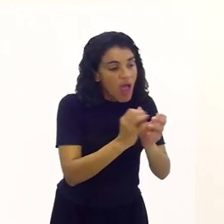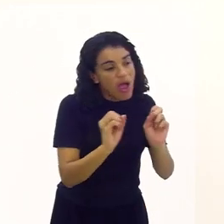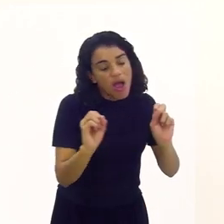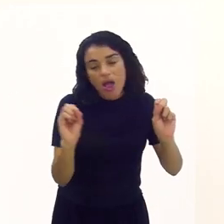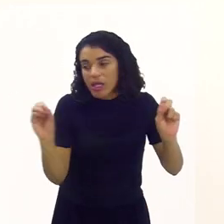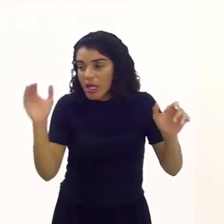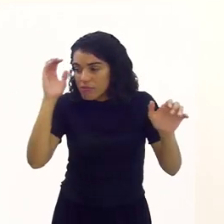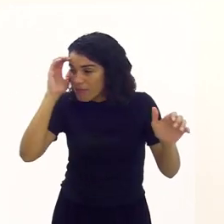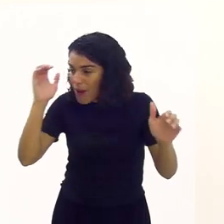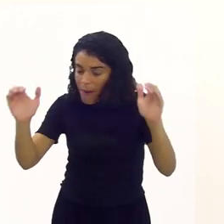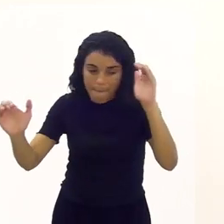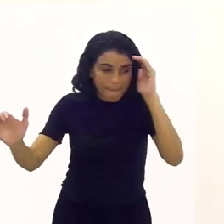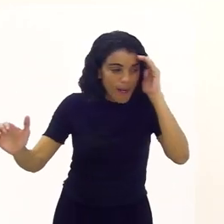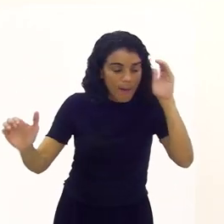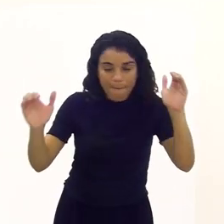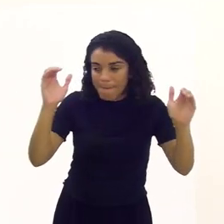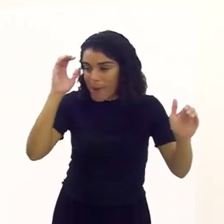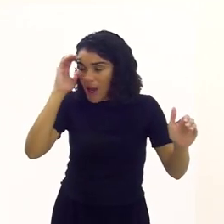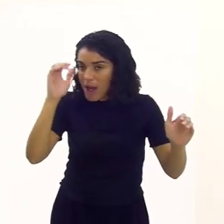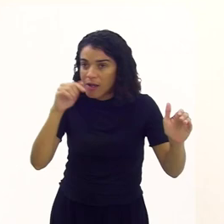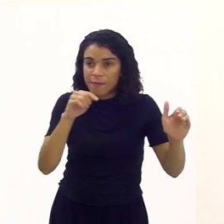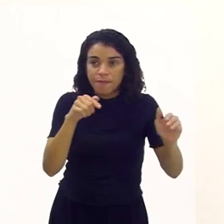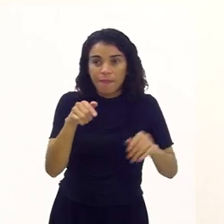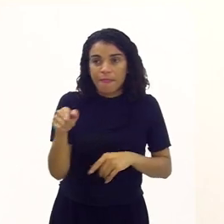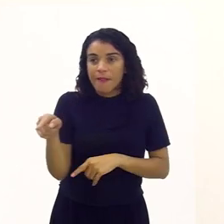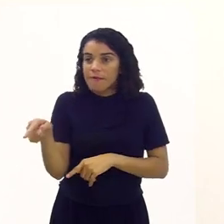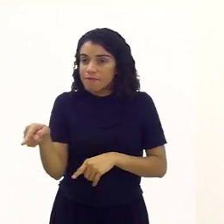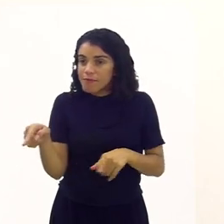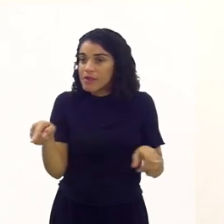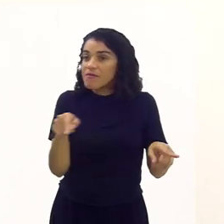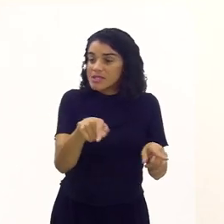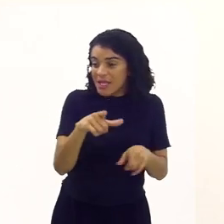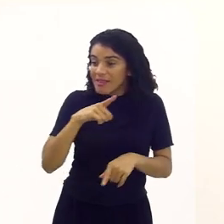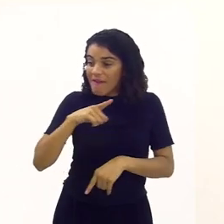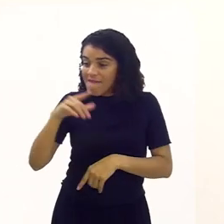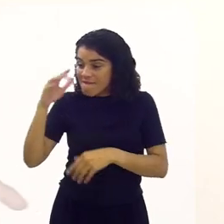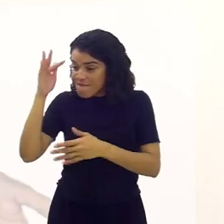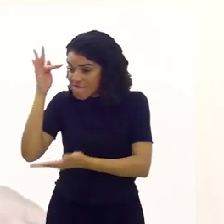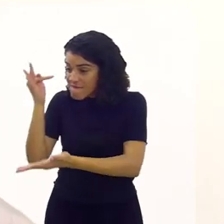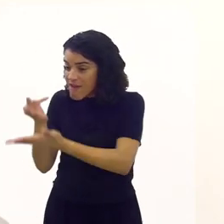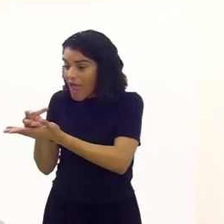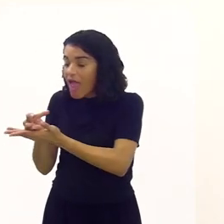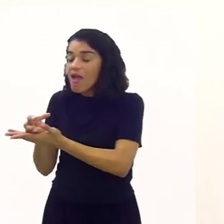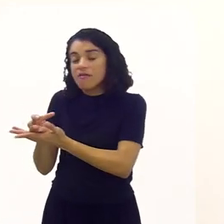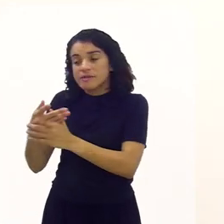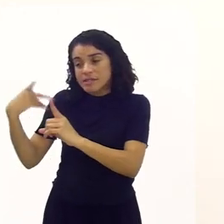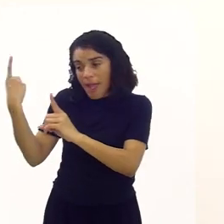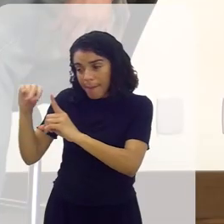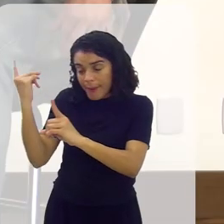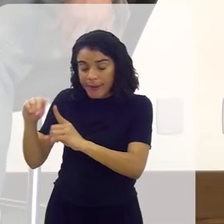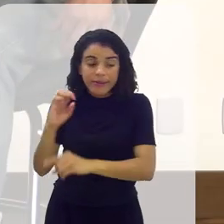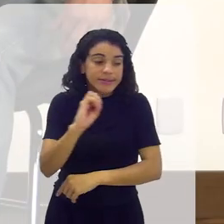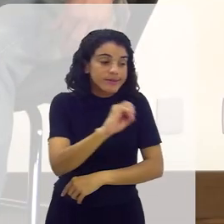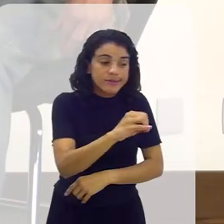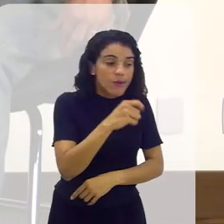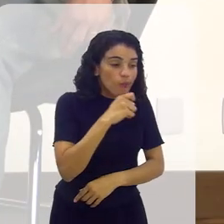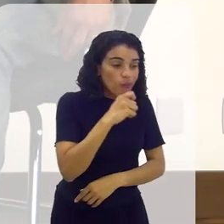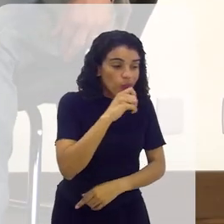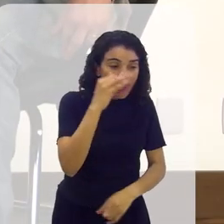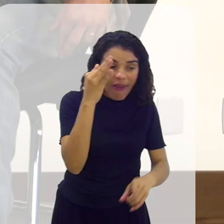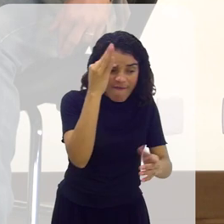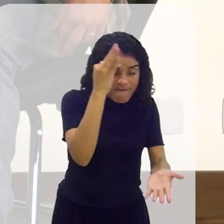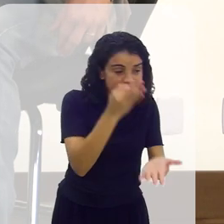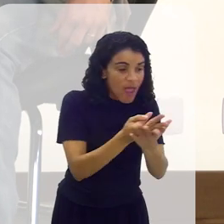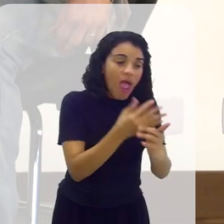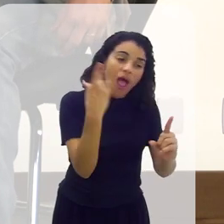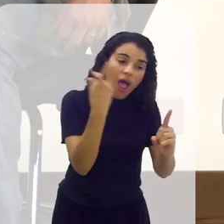sofrendo os dois. Se você não tem fé, apanha porque não tem fé. Se você tem fé, você apanha porque... Só